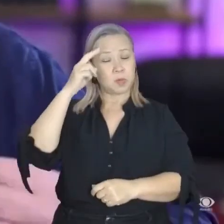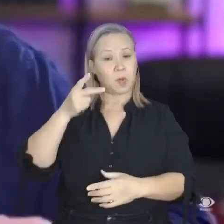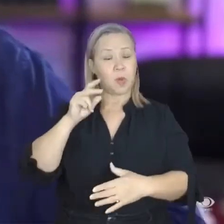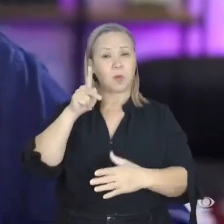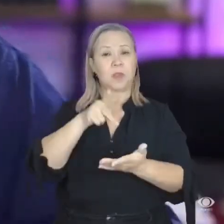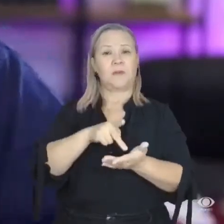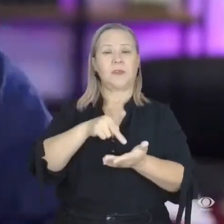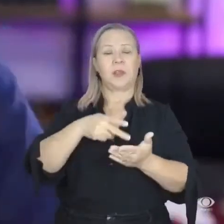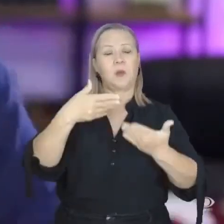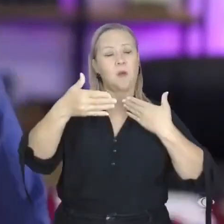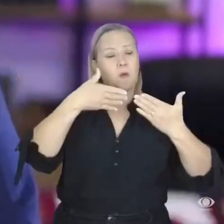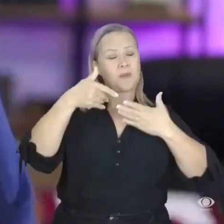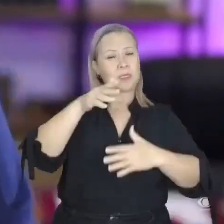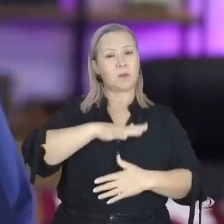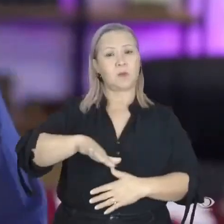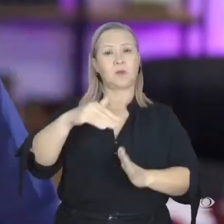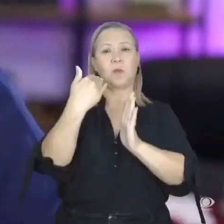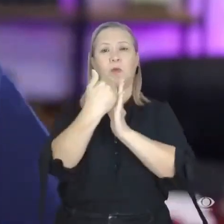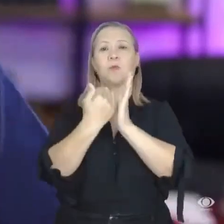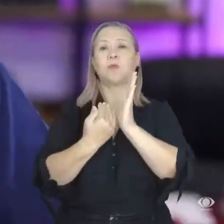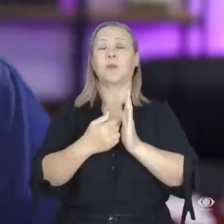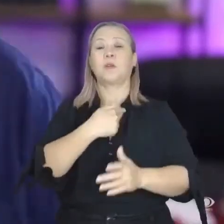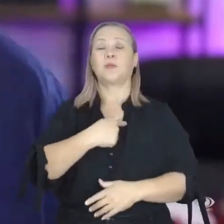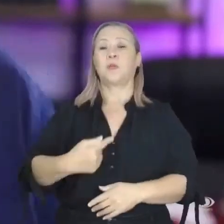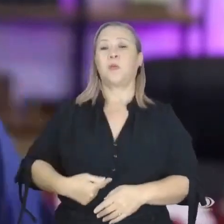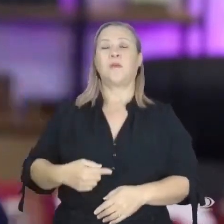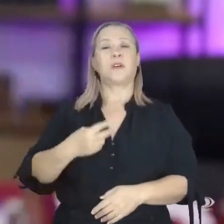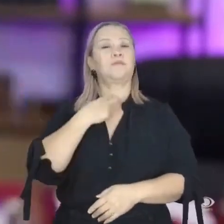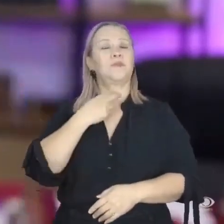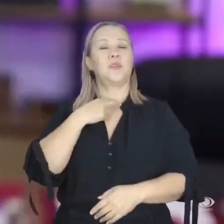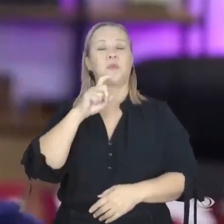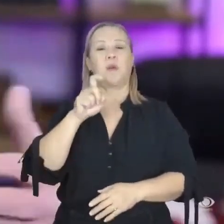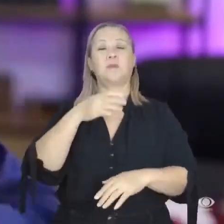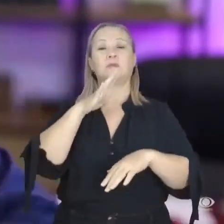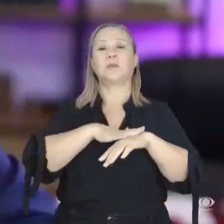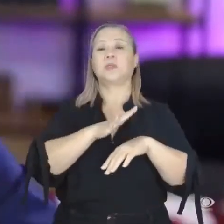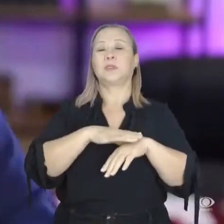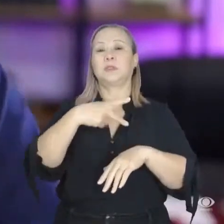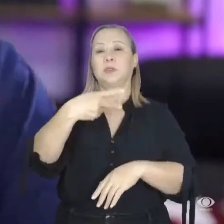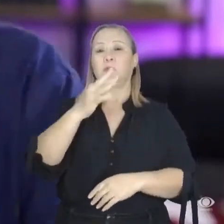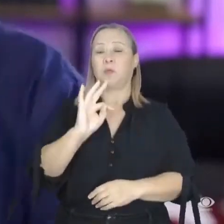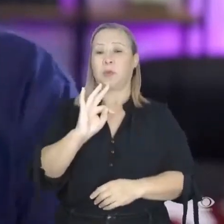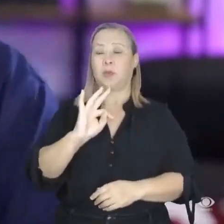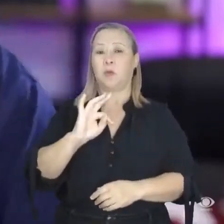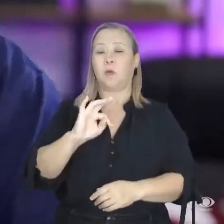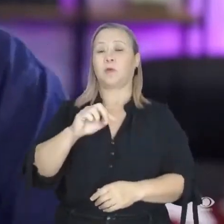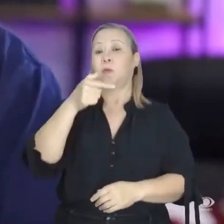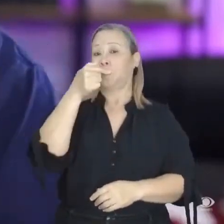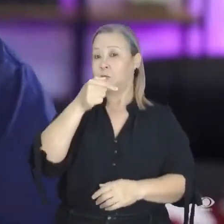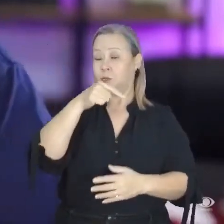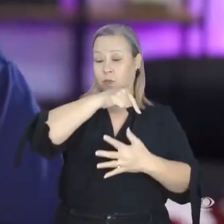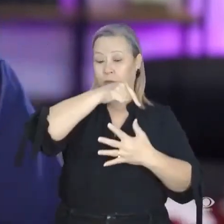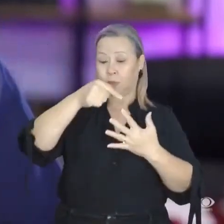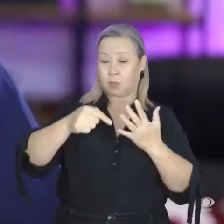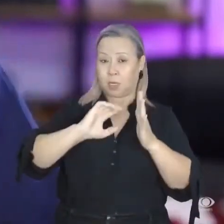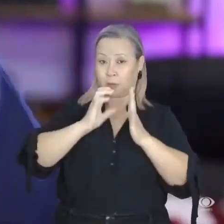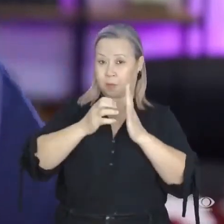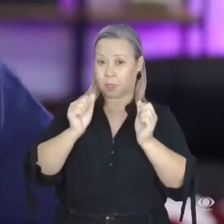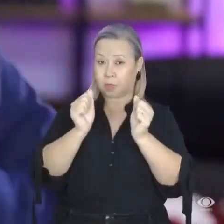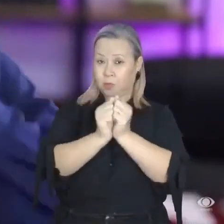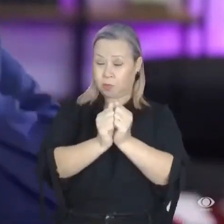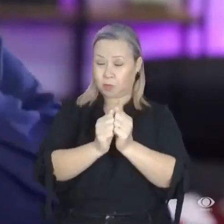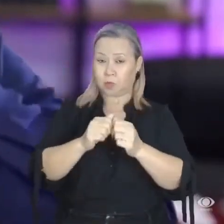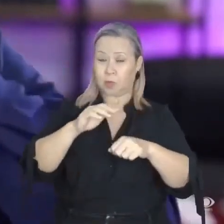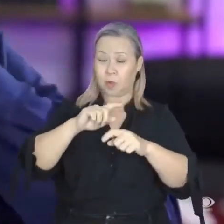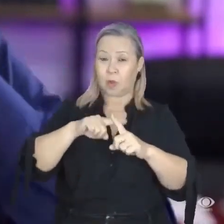O programa de governo não pode ser do PT, o programa de governo tem que ser desses sete partidos que estão conosco e mais a sociedade.